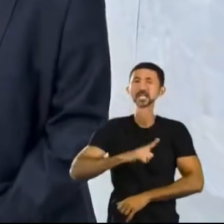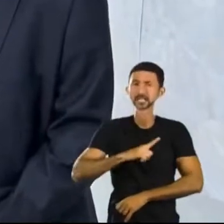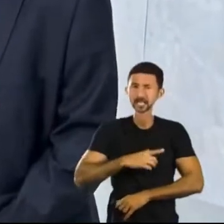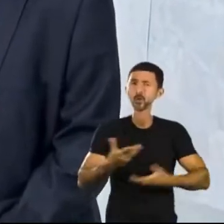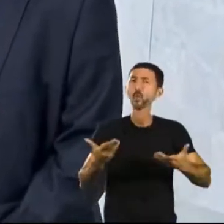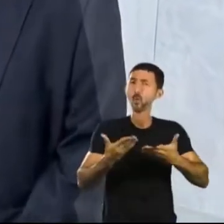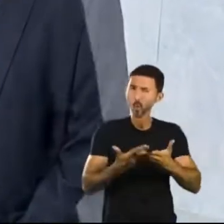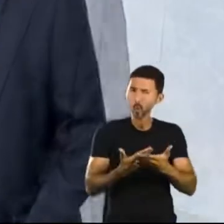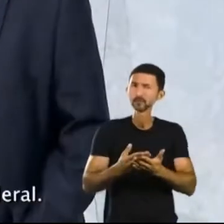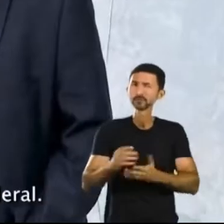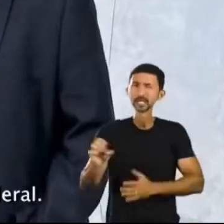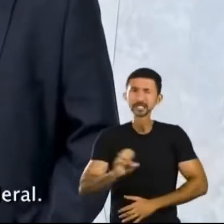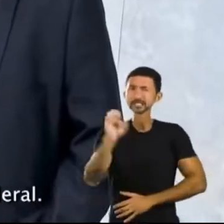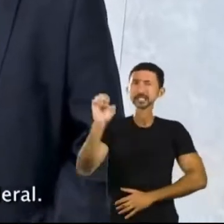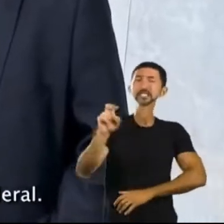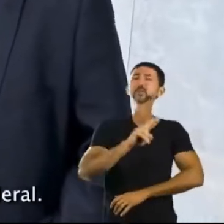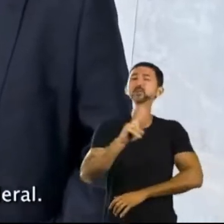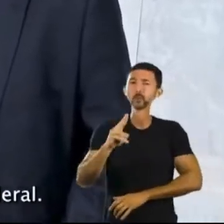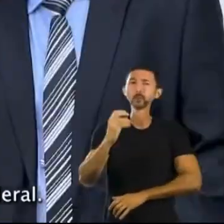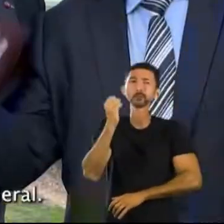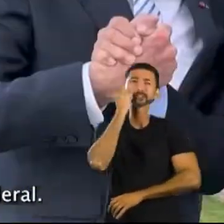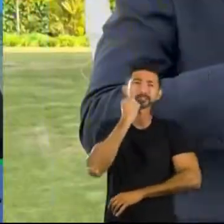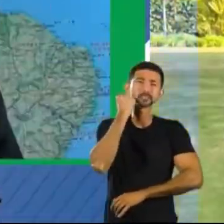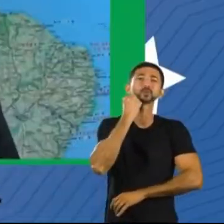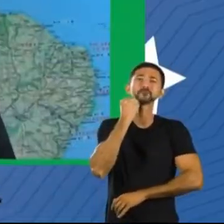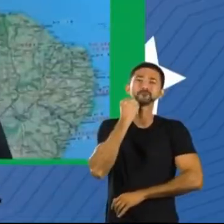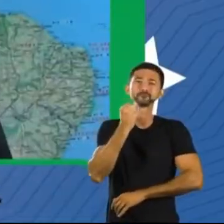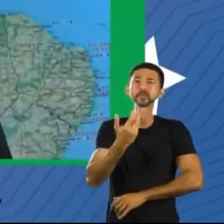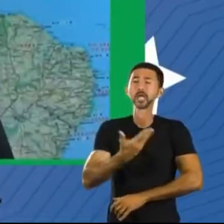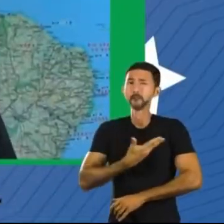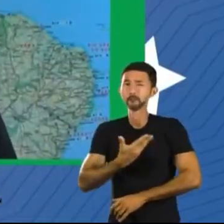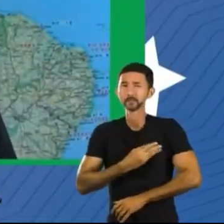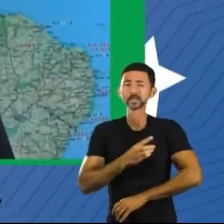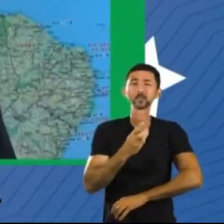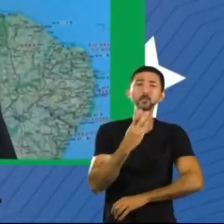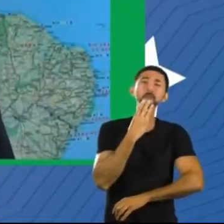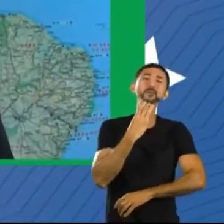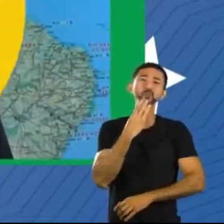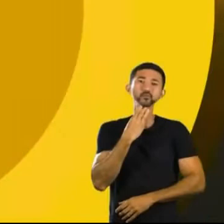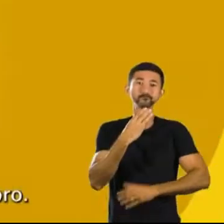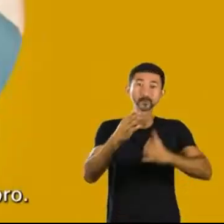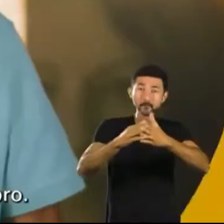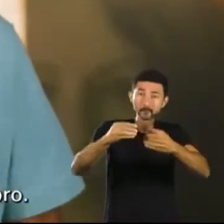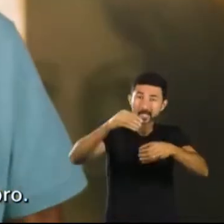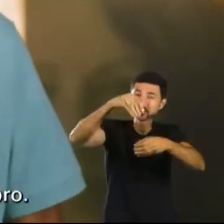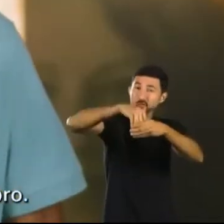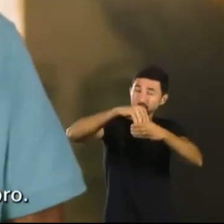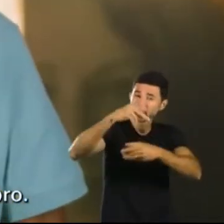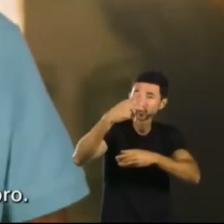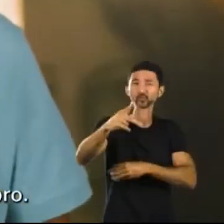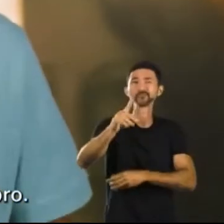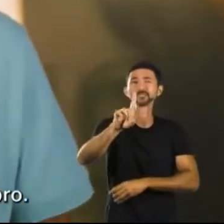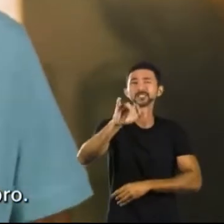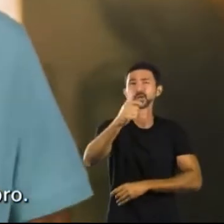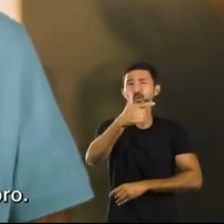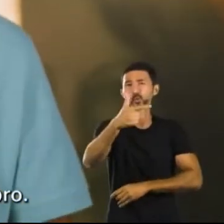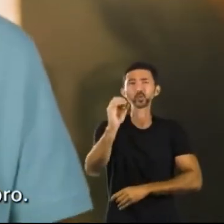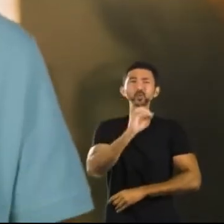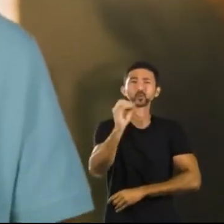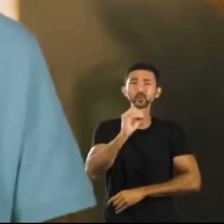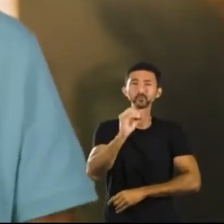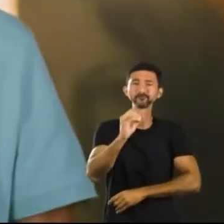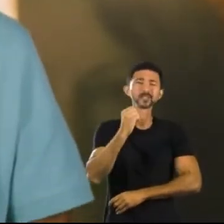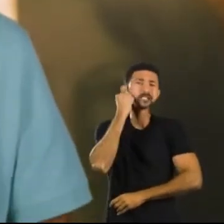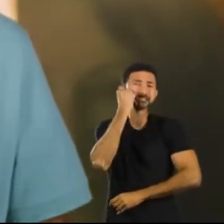temos agora sim, excelente nome para o Senado Federal. O nosso prezado Mário Couto. Peço o seu voto no dia 2 de